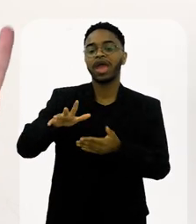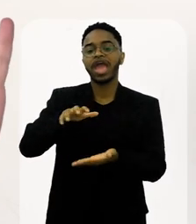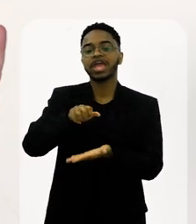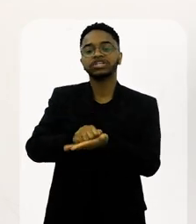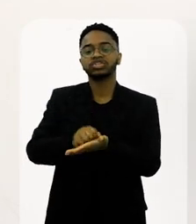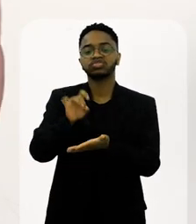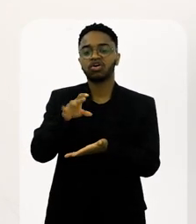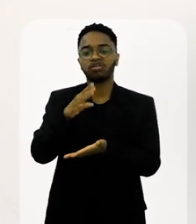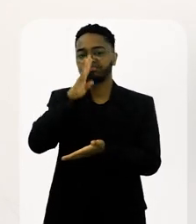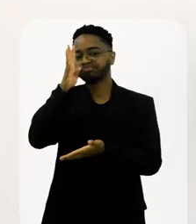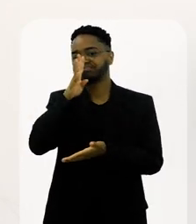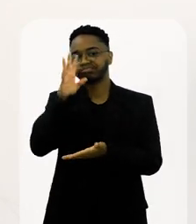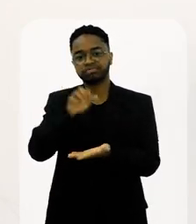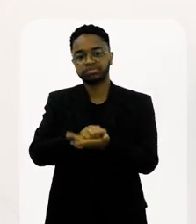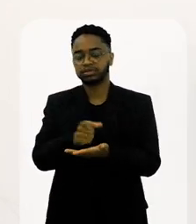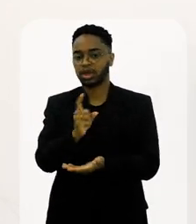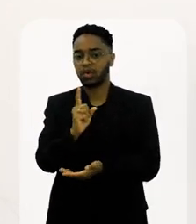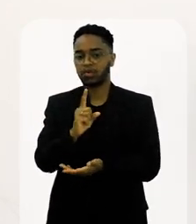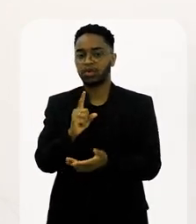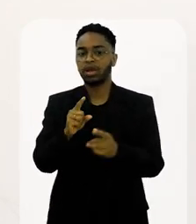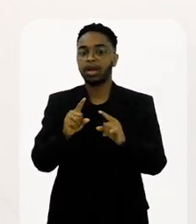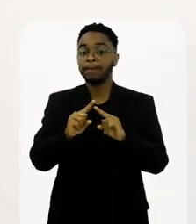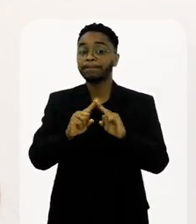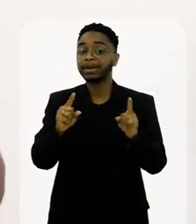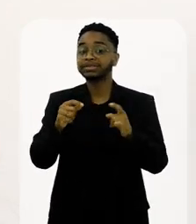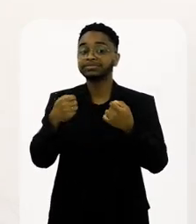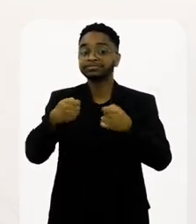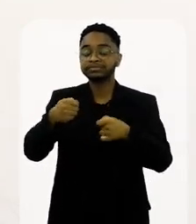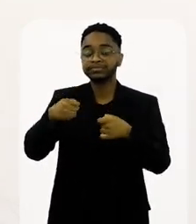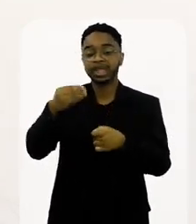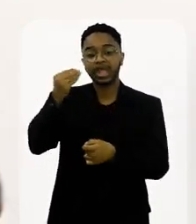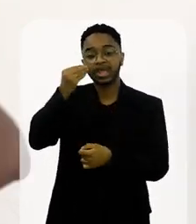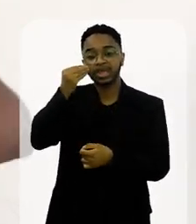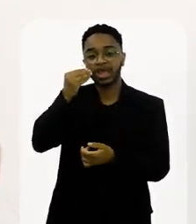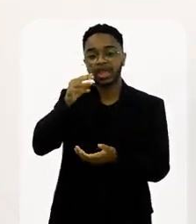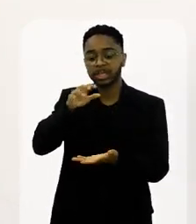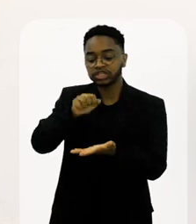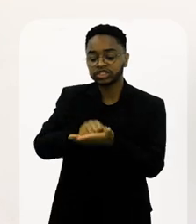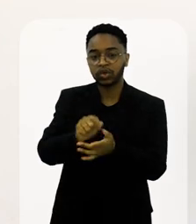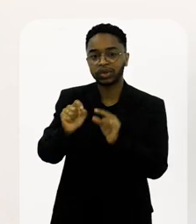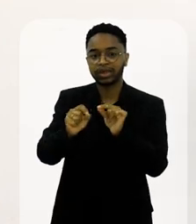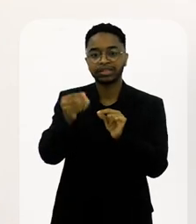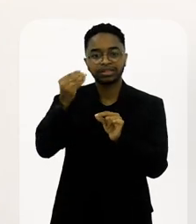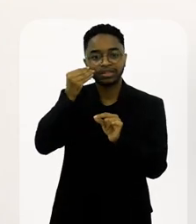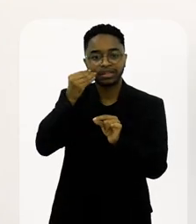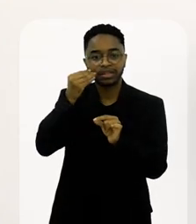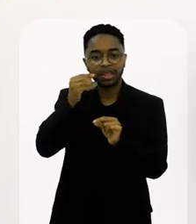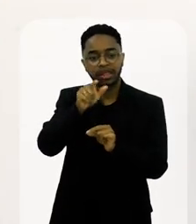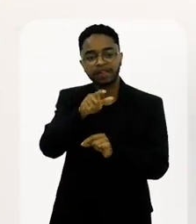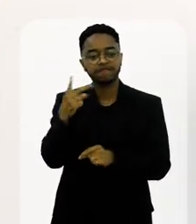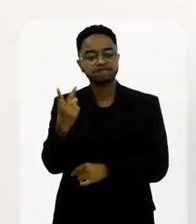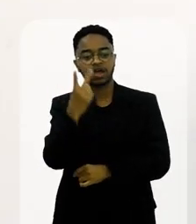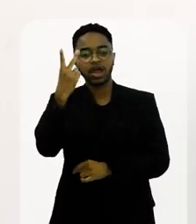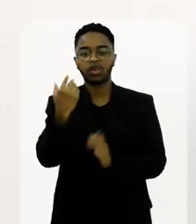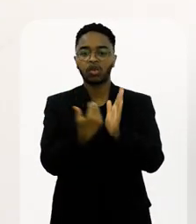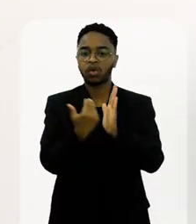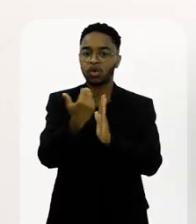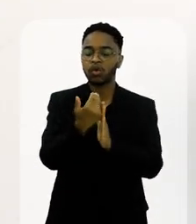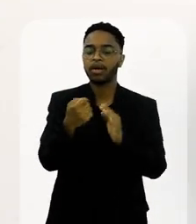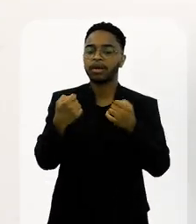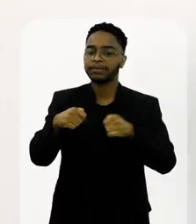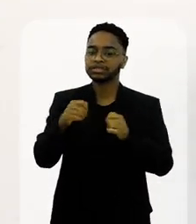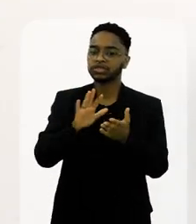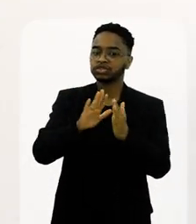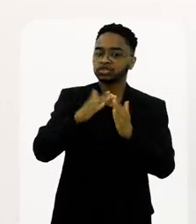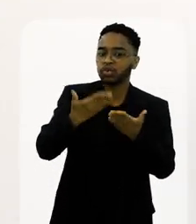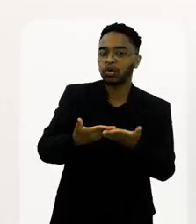Nunca registrar simplesmente pelo registro, mas registrar para que aquilo melhore, para que o sambista seja mais valorizado,